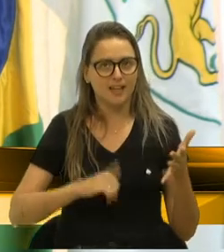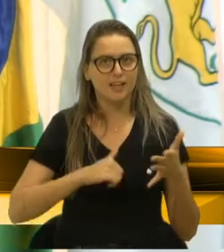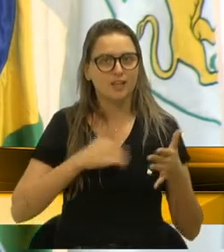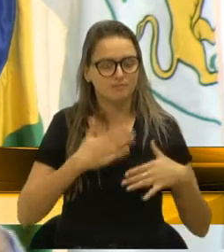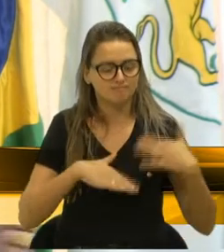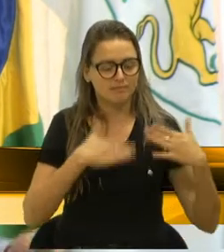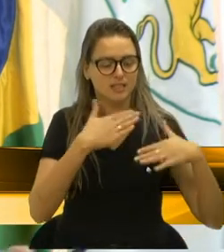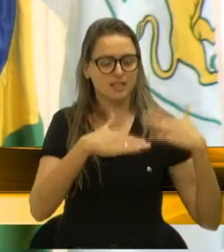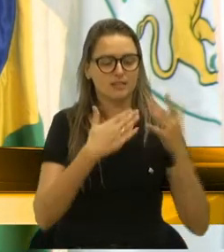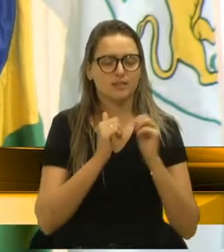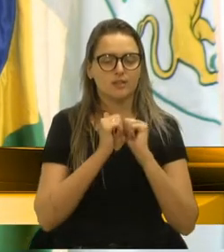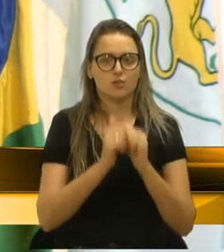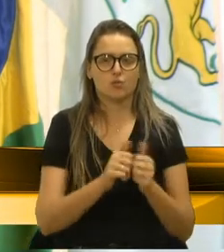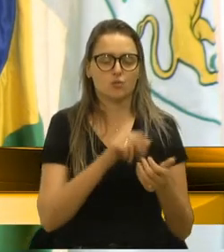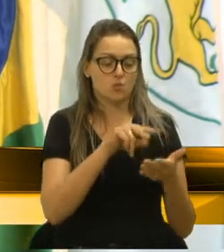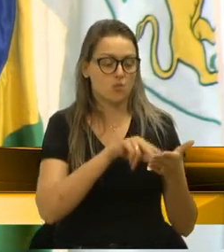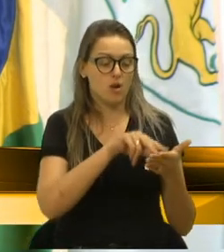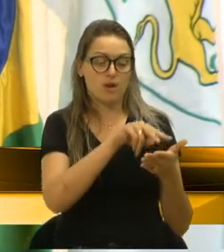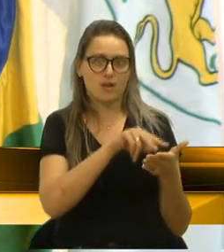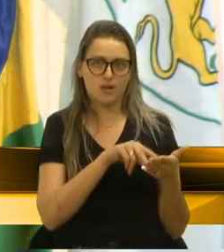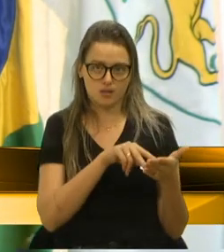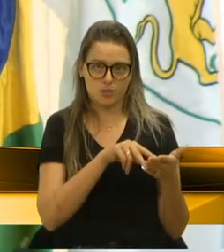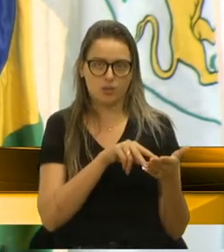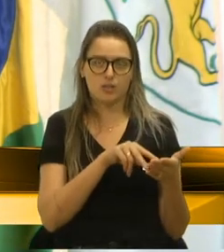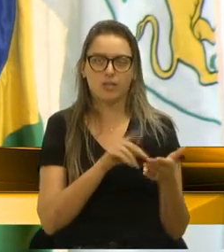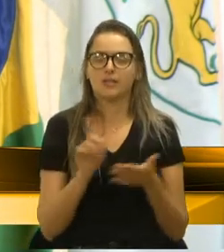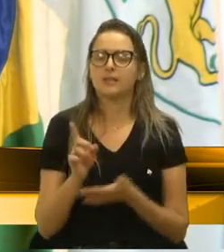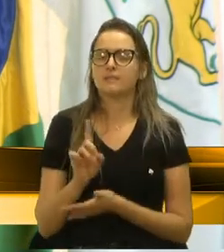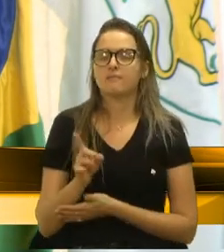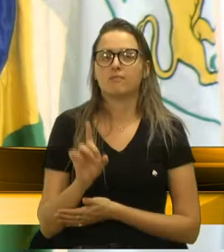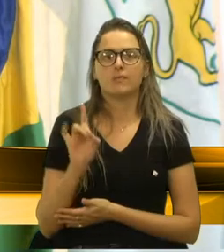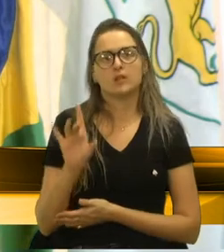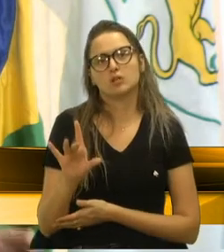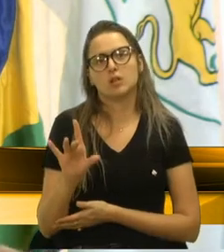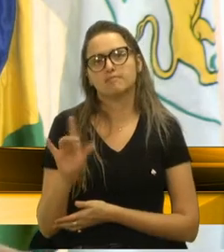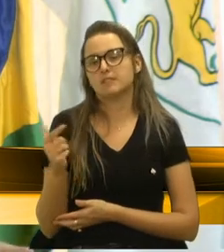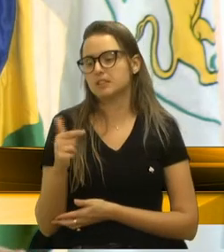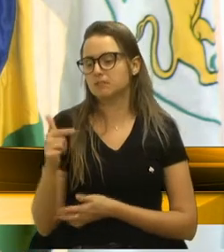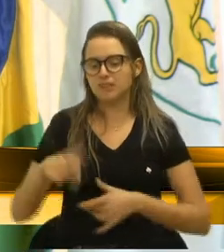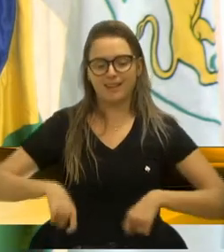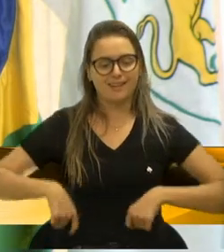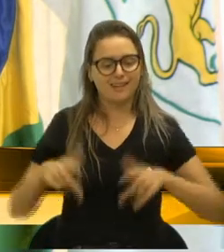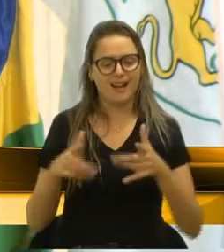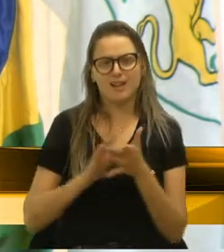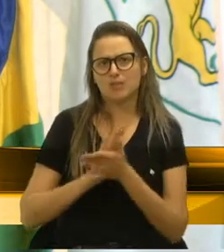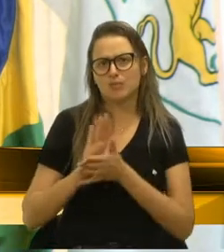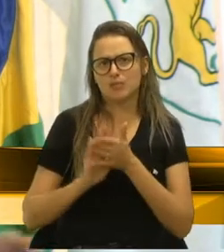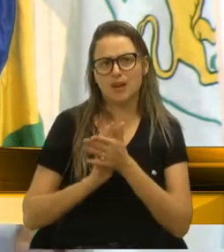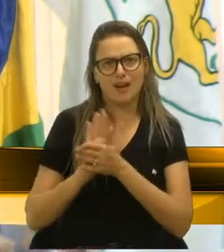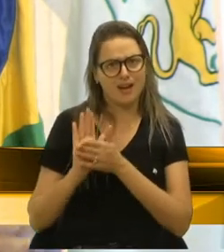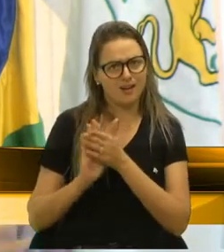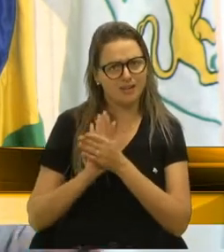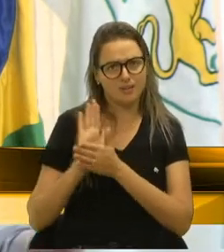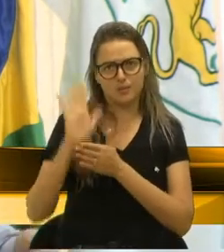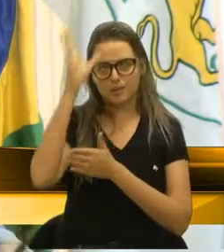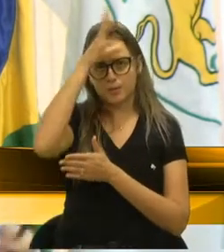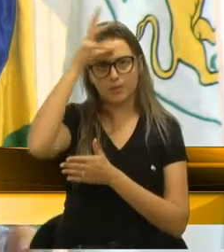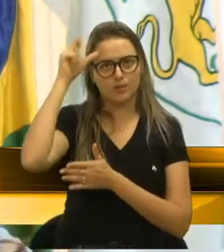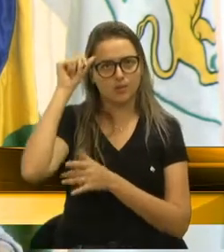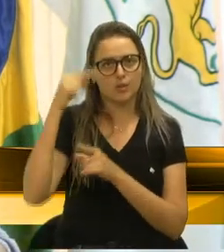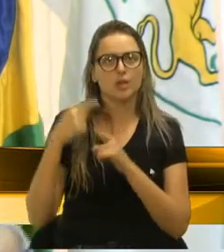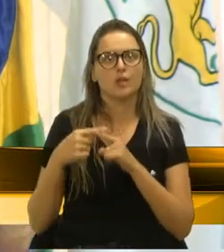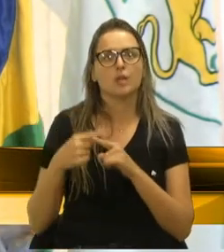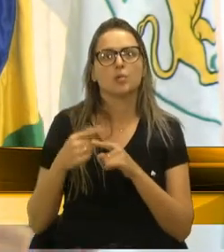de uma outra forma de atuação, além, e não gera nenhum custo para o município, porque todo o sistema já está feito de